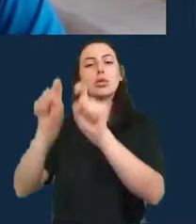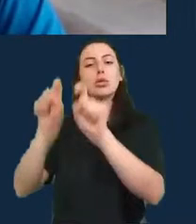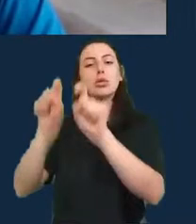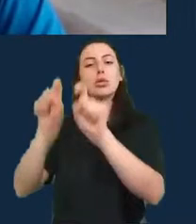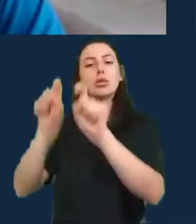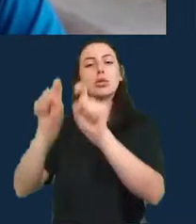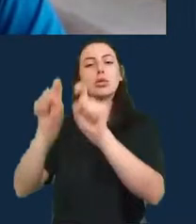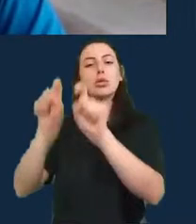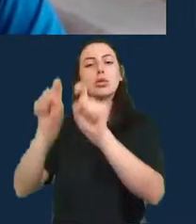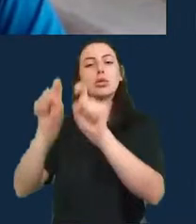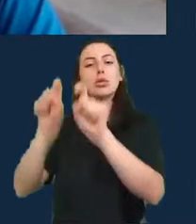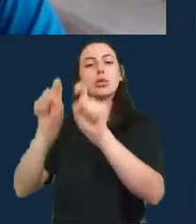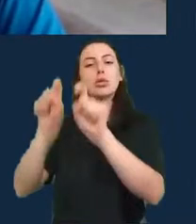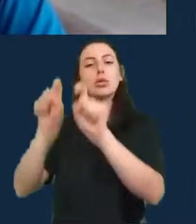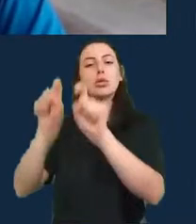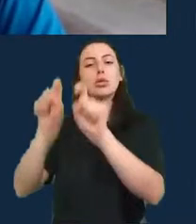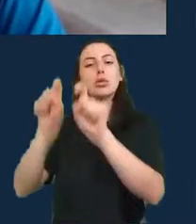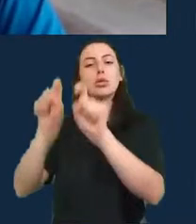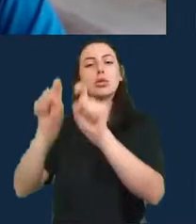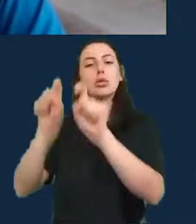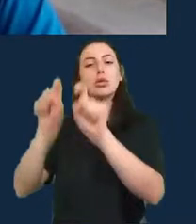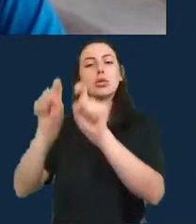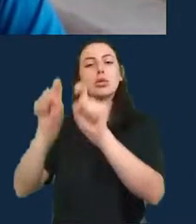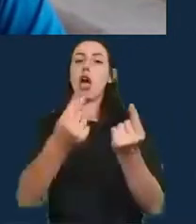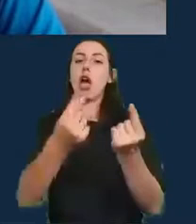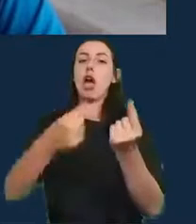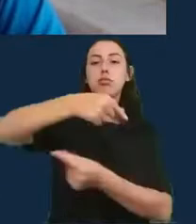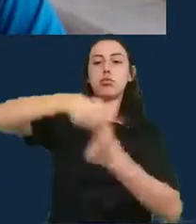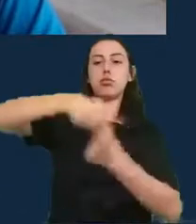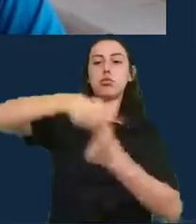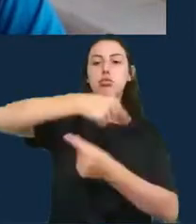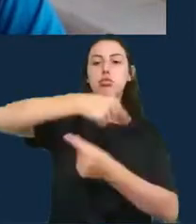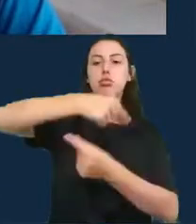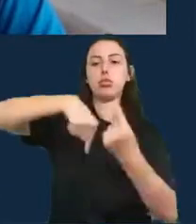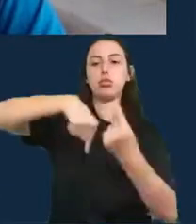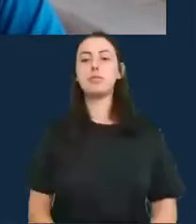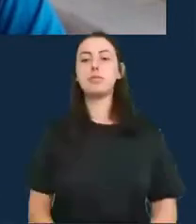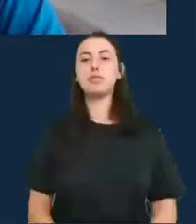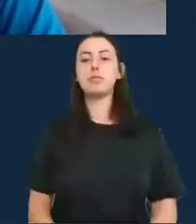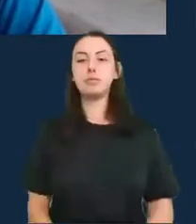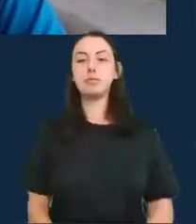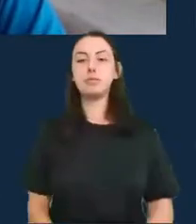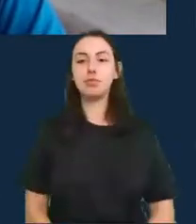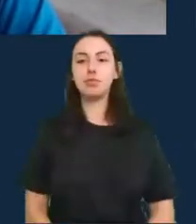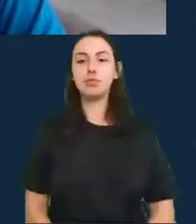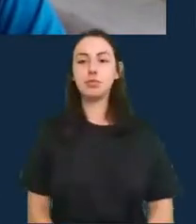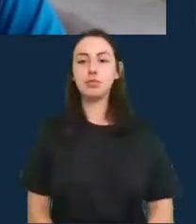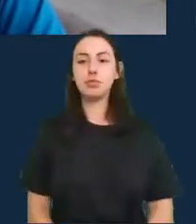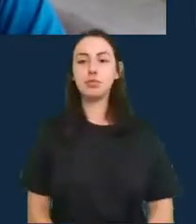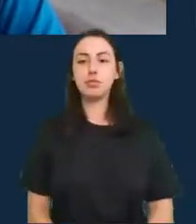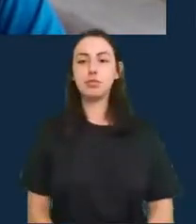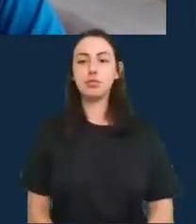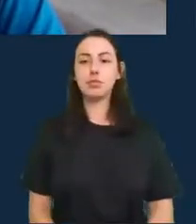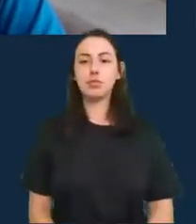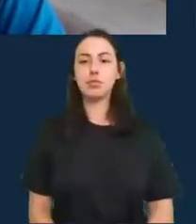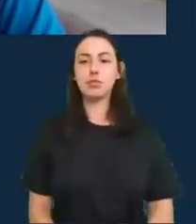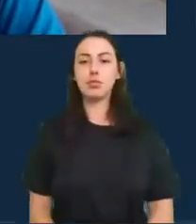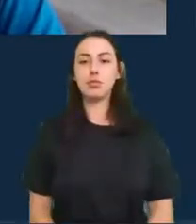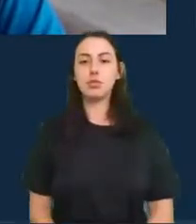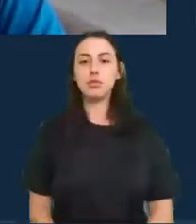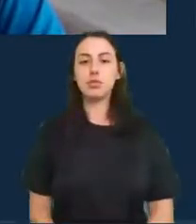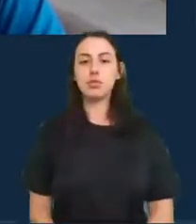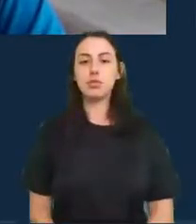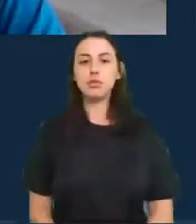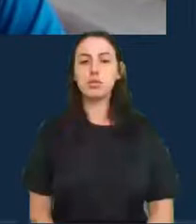que tem uma maneira de prever qual equipe vai ganhar com base nos games que jogam e o negócio com relação aos games é que